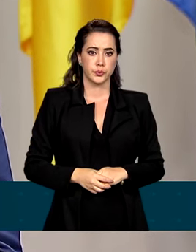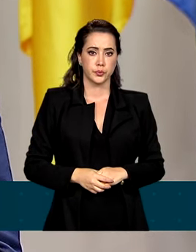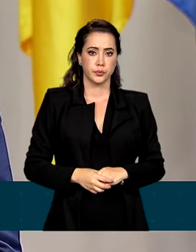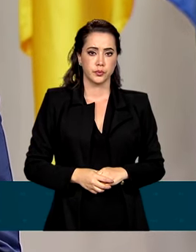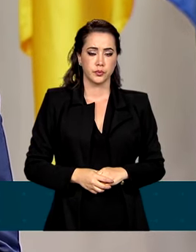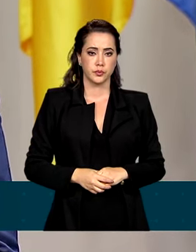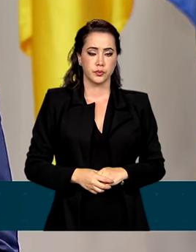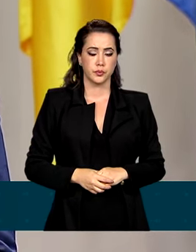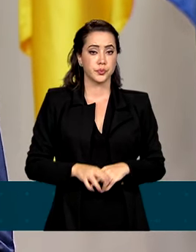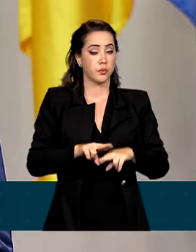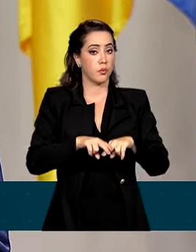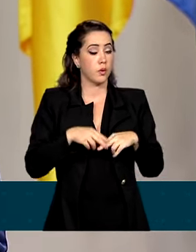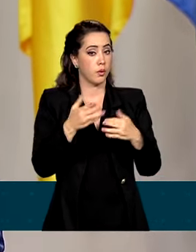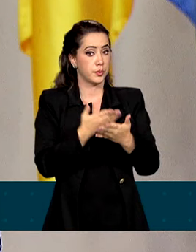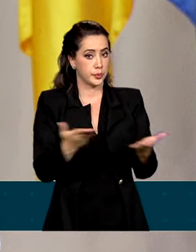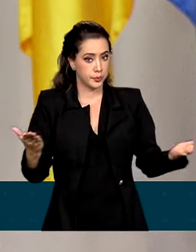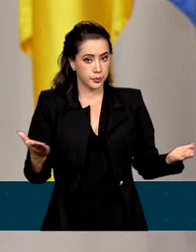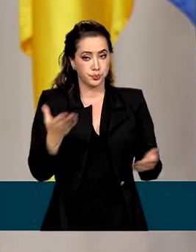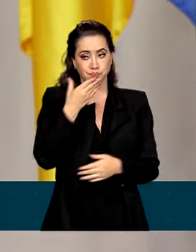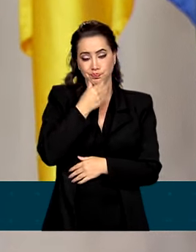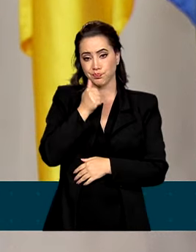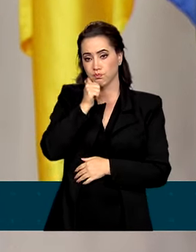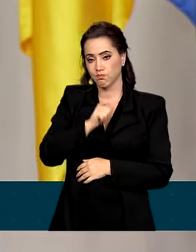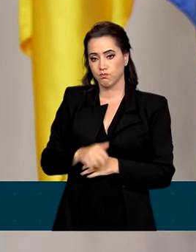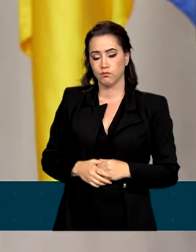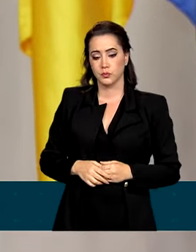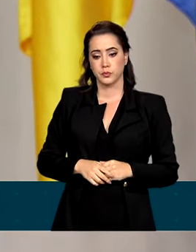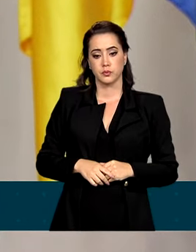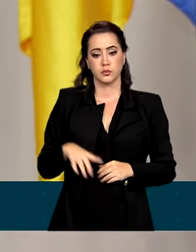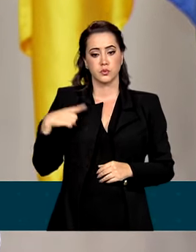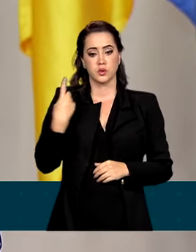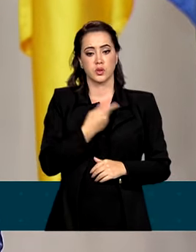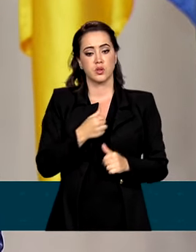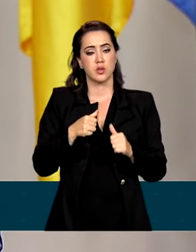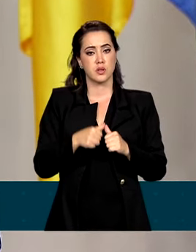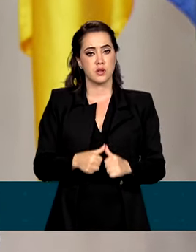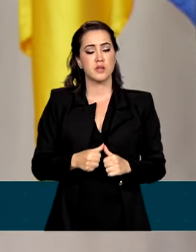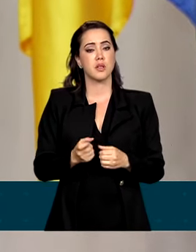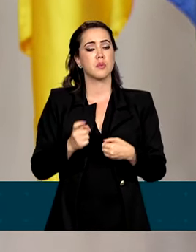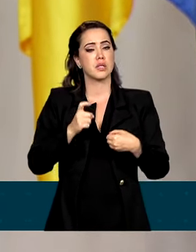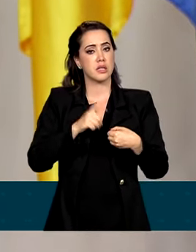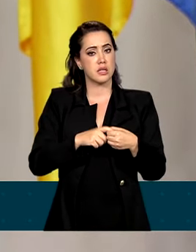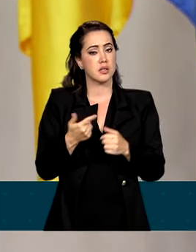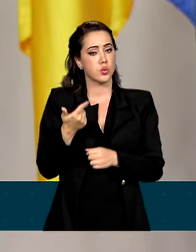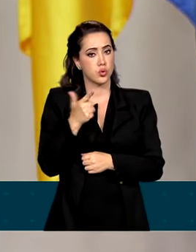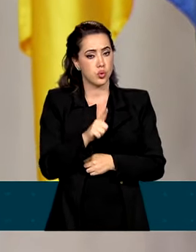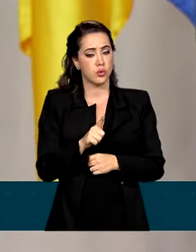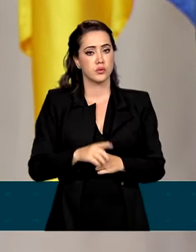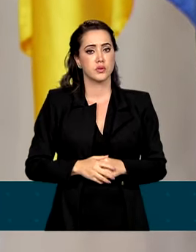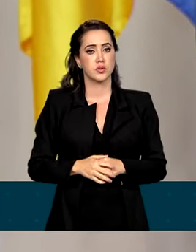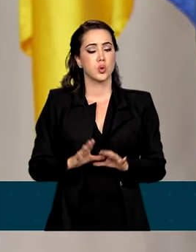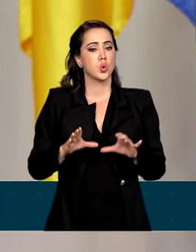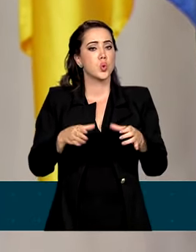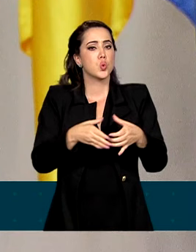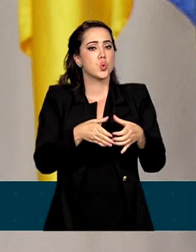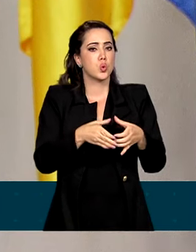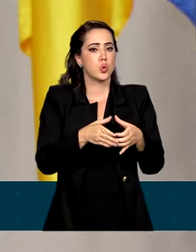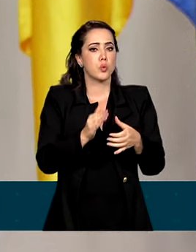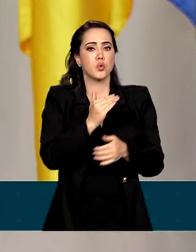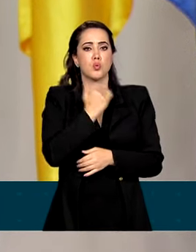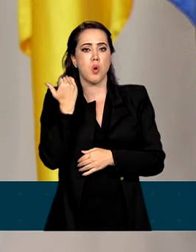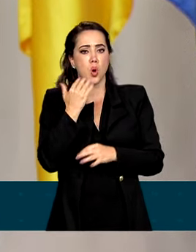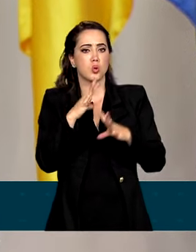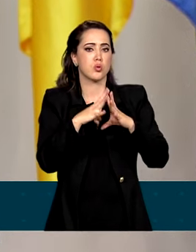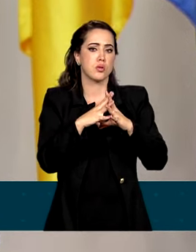E é por isso, senhoras e senhores, que estamos em processo de recriação da Comissão de Mordos Aparecidos.